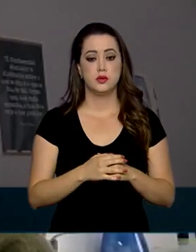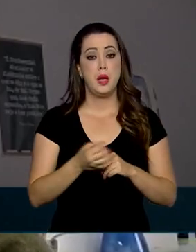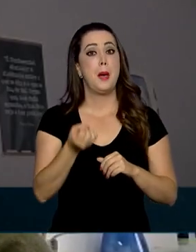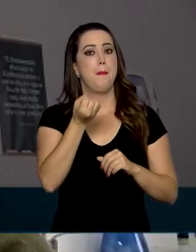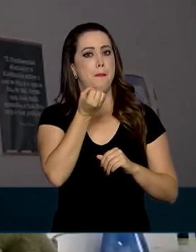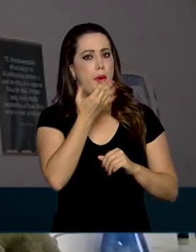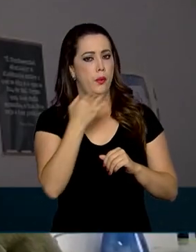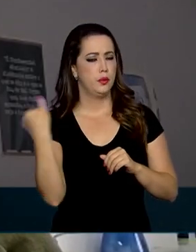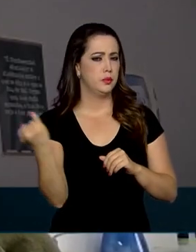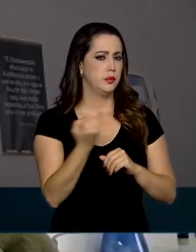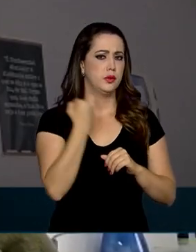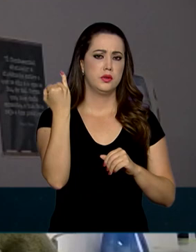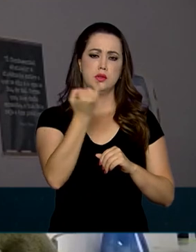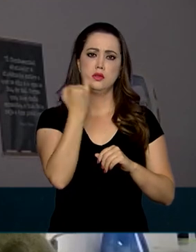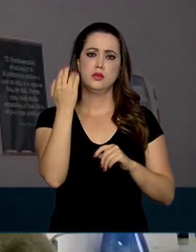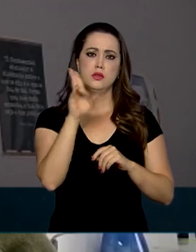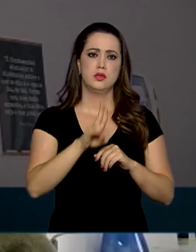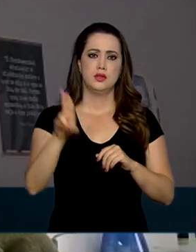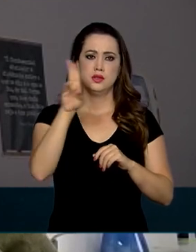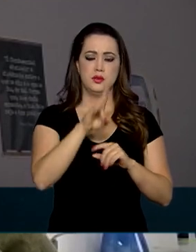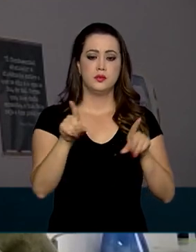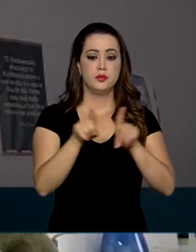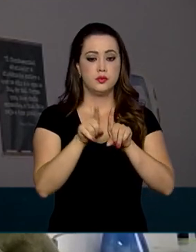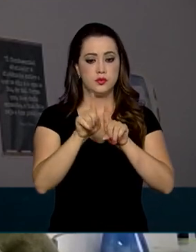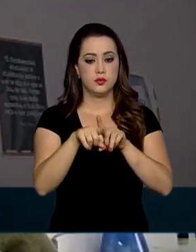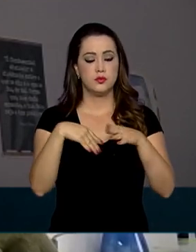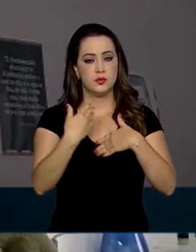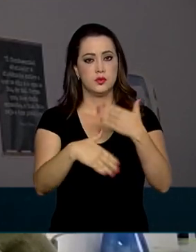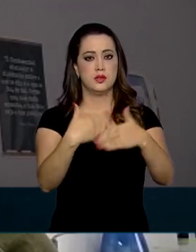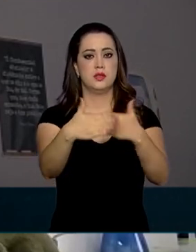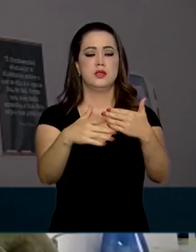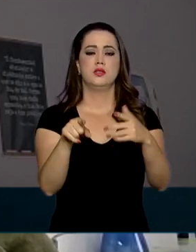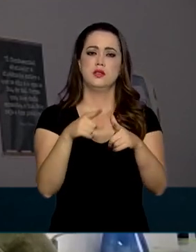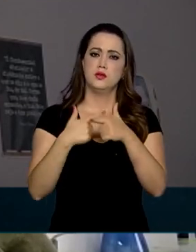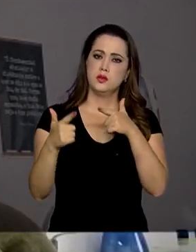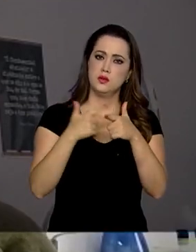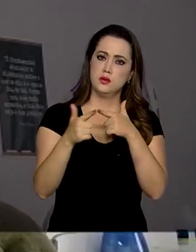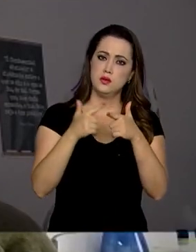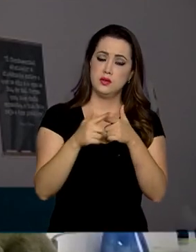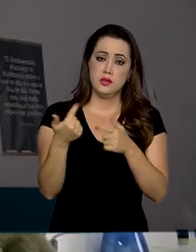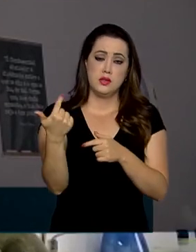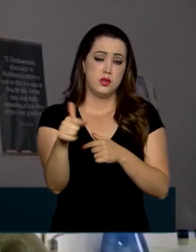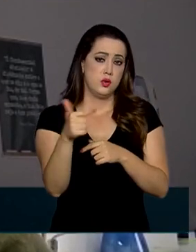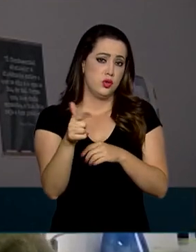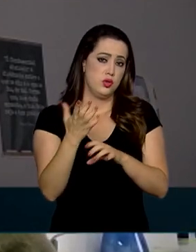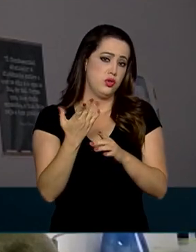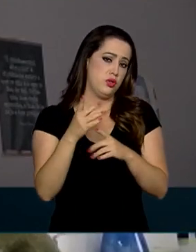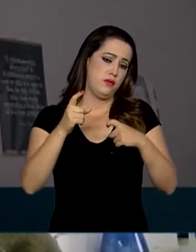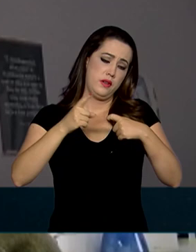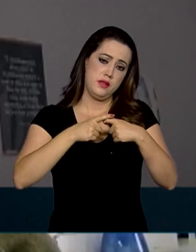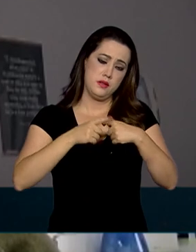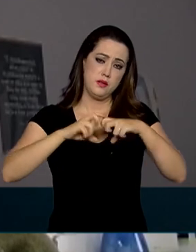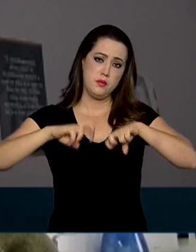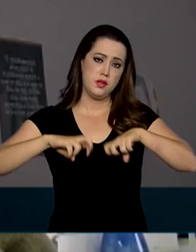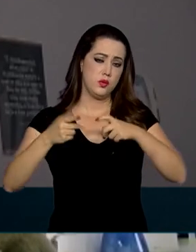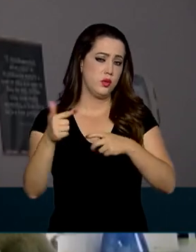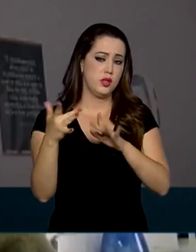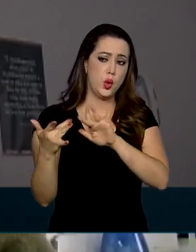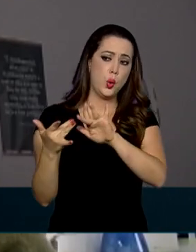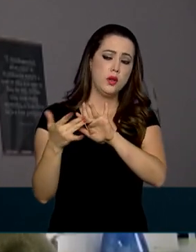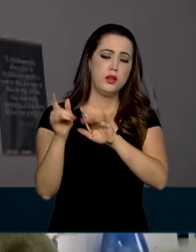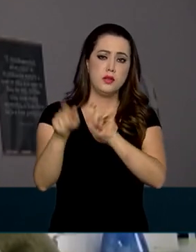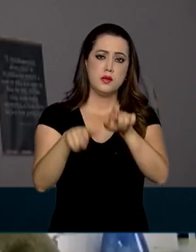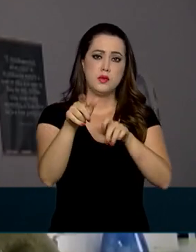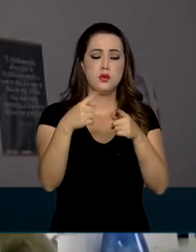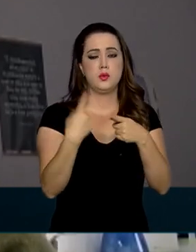sido usada para resolver muito problema que se a gente não tivesse a telemedicina, a gente nem estaria tendo contato com essas pessoas, porque elas